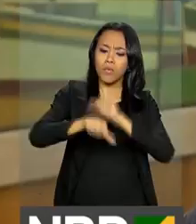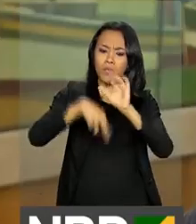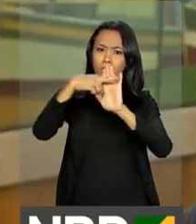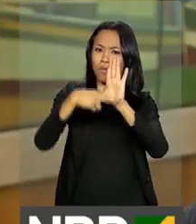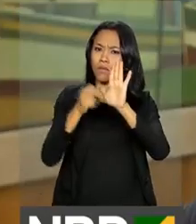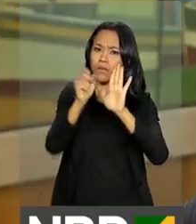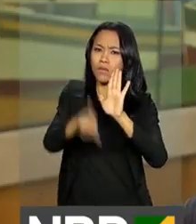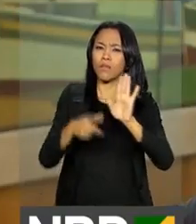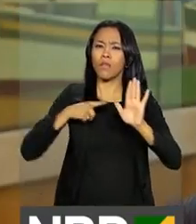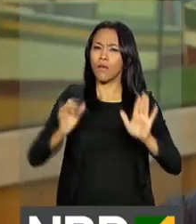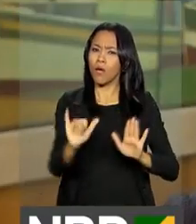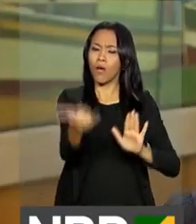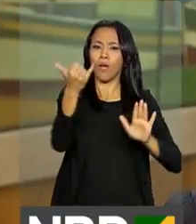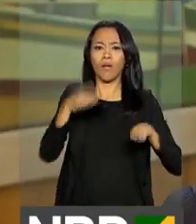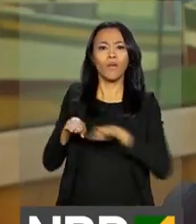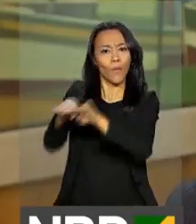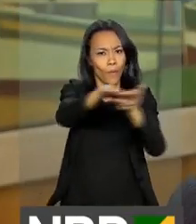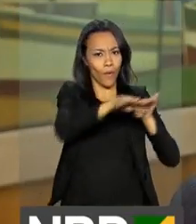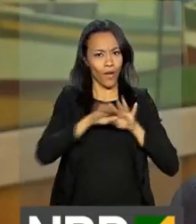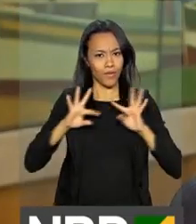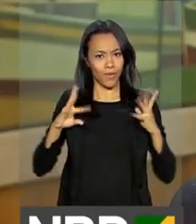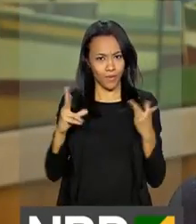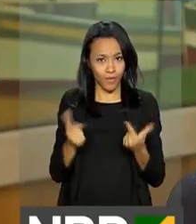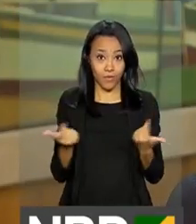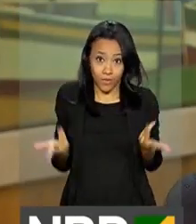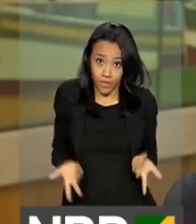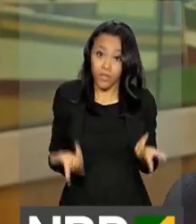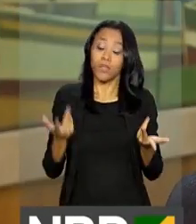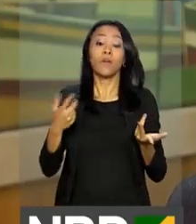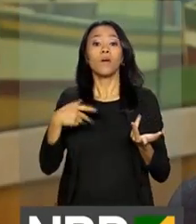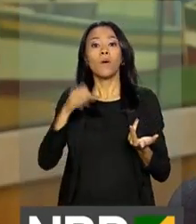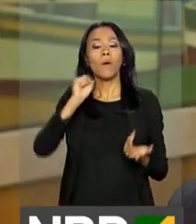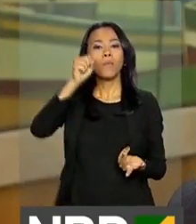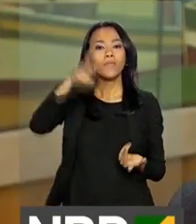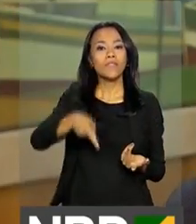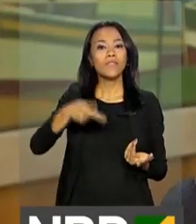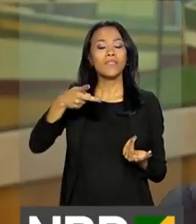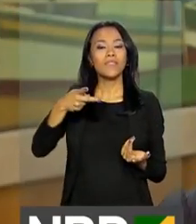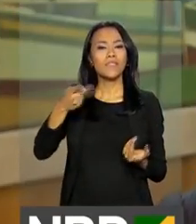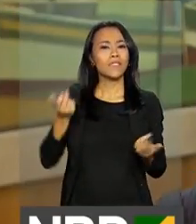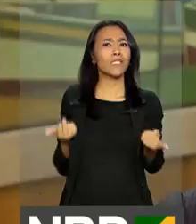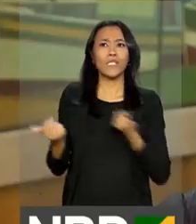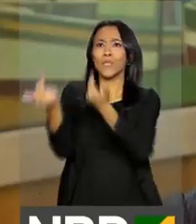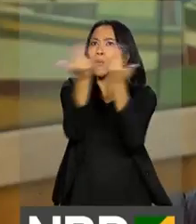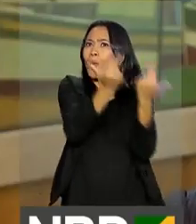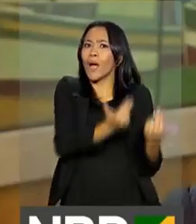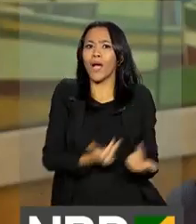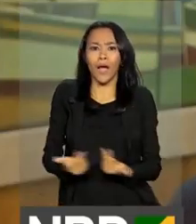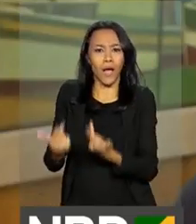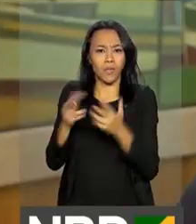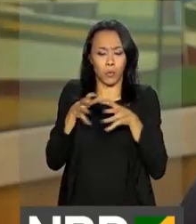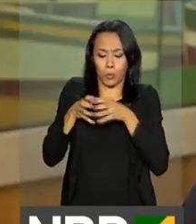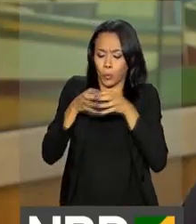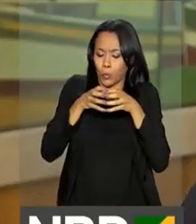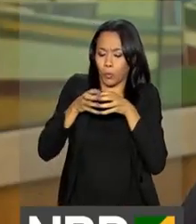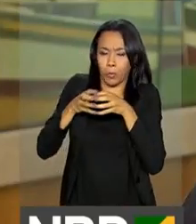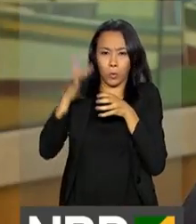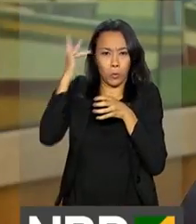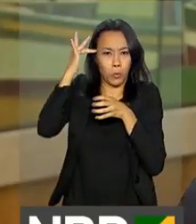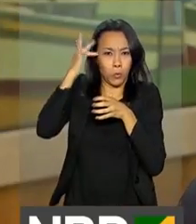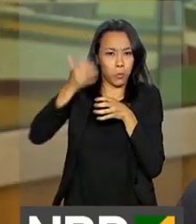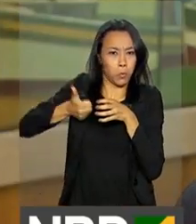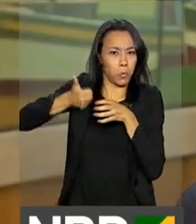oportunidades iguais para todos, ou seja, uma Previdência igual para todos os brasileiros, sem privilégios. Nós apenas estamos